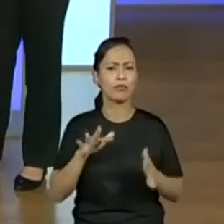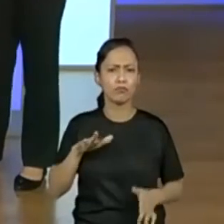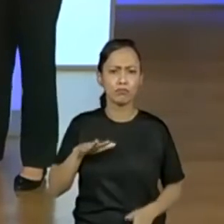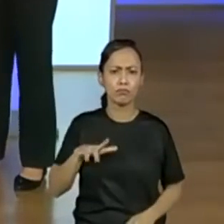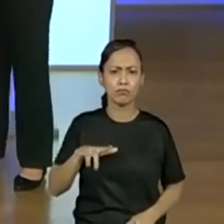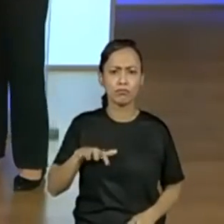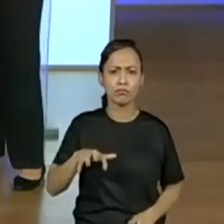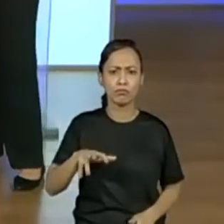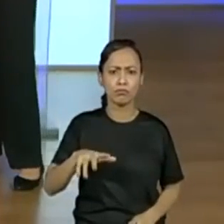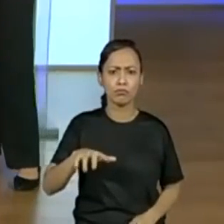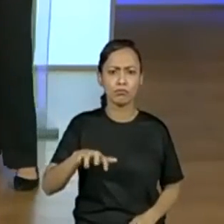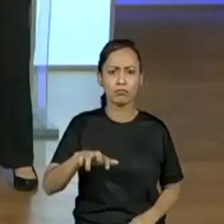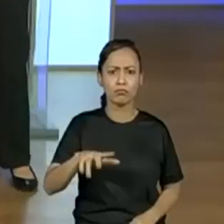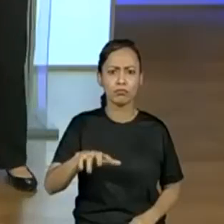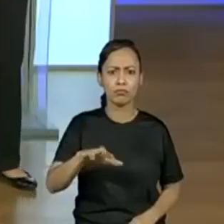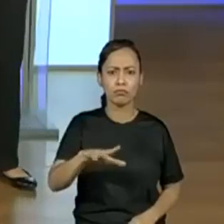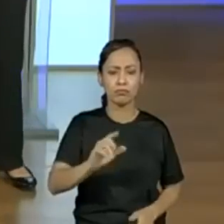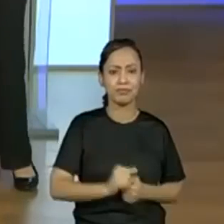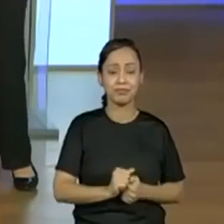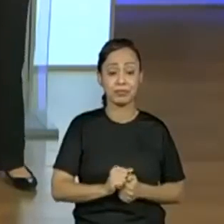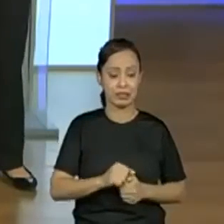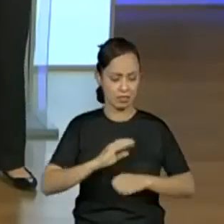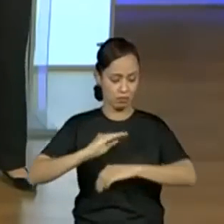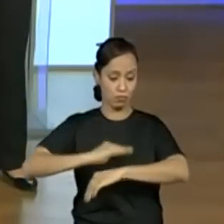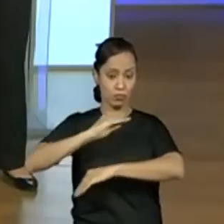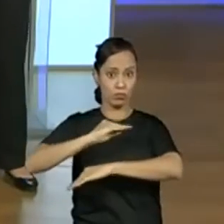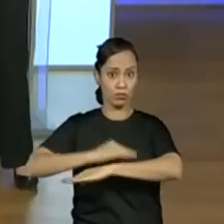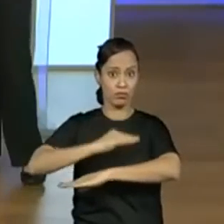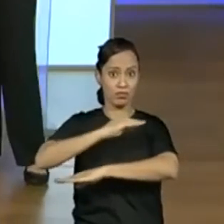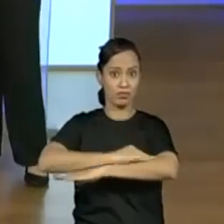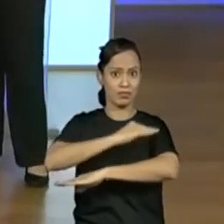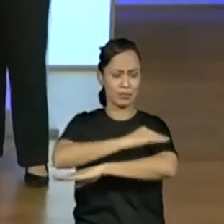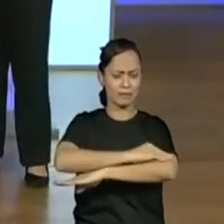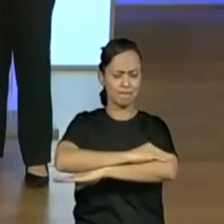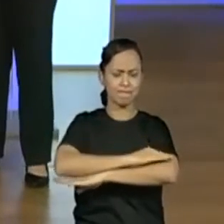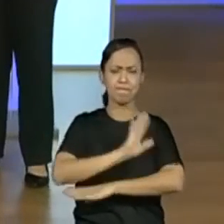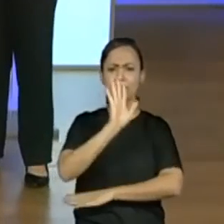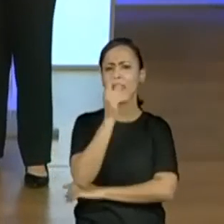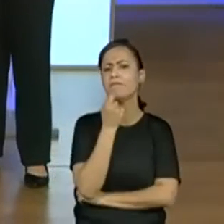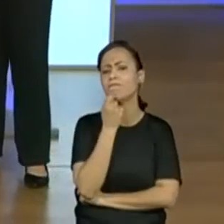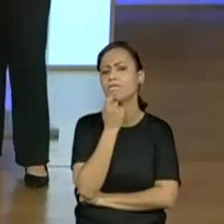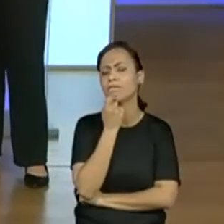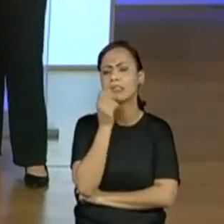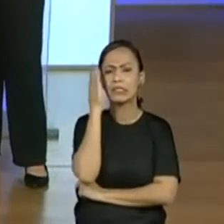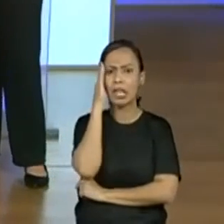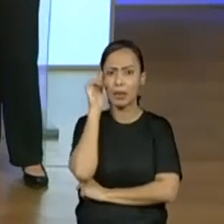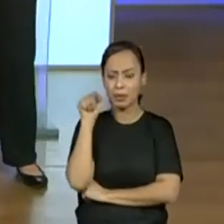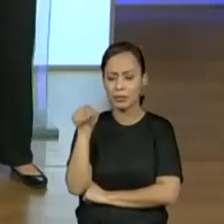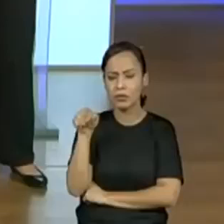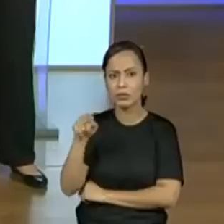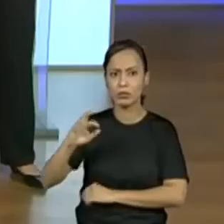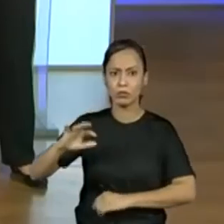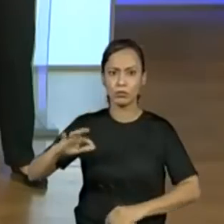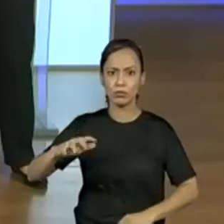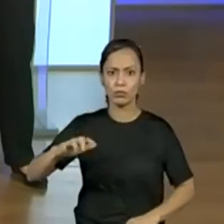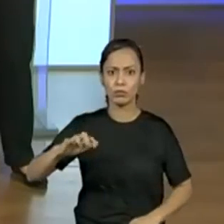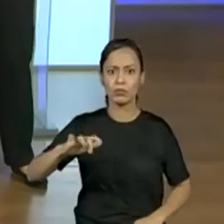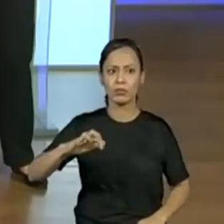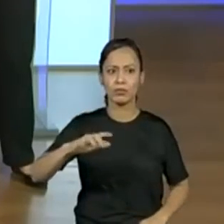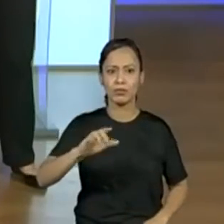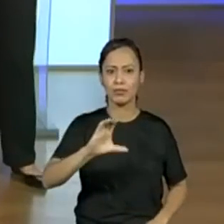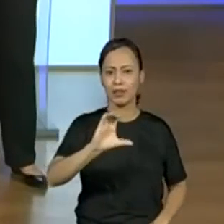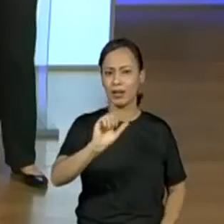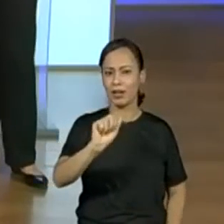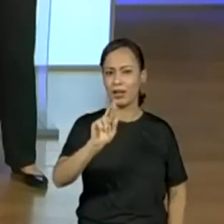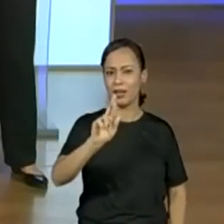e do sapo. Isso mesmo. Progenor, uma curiosidade sobre o caranguejo que a gente poderia comentar aqui